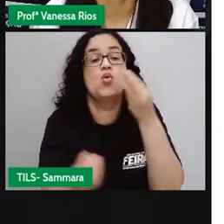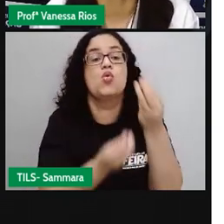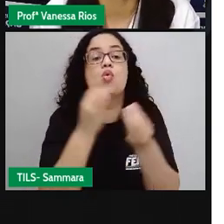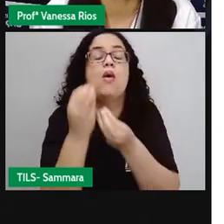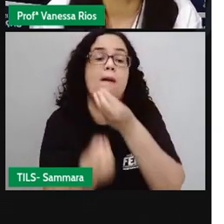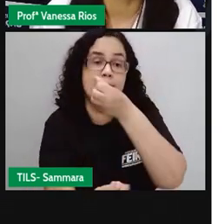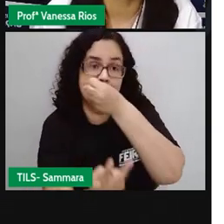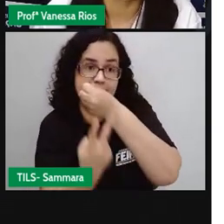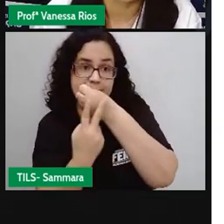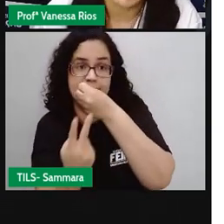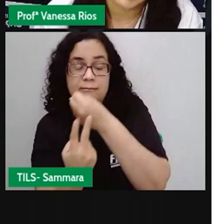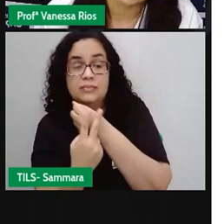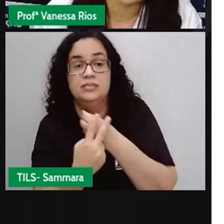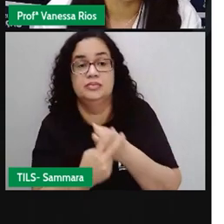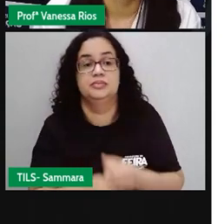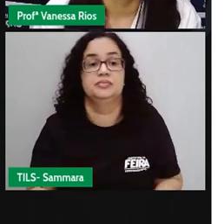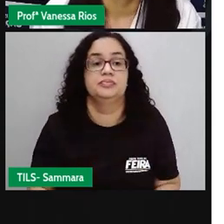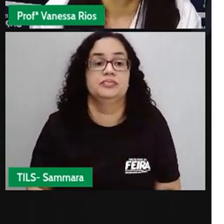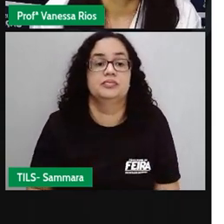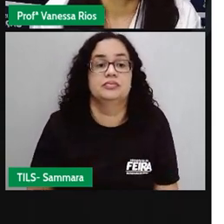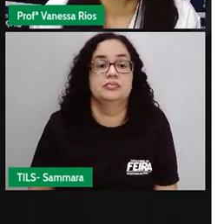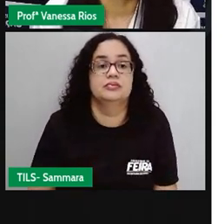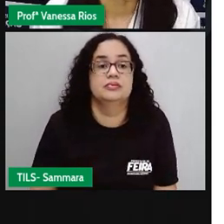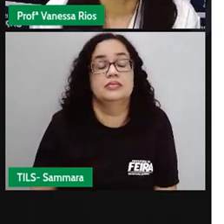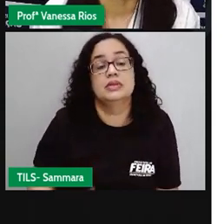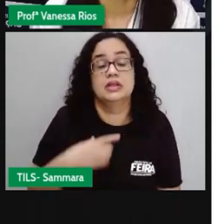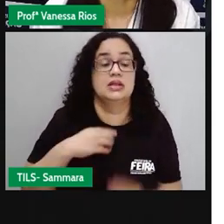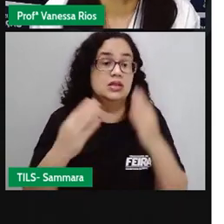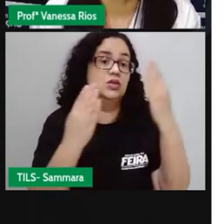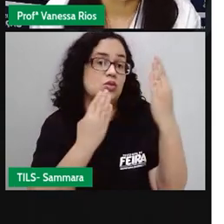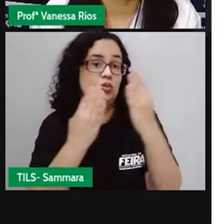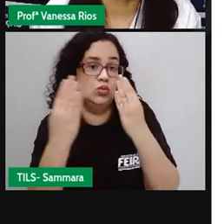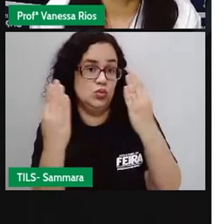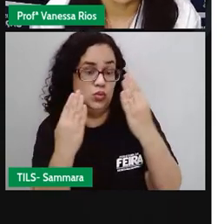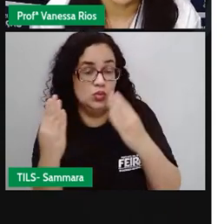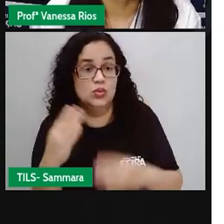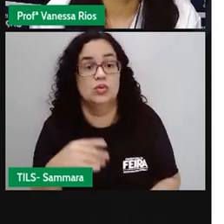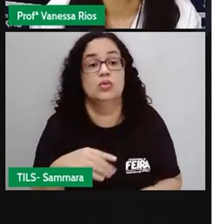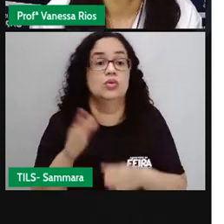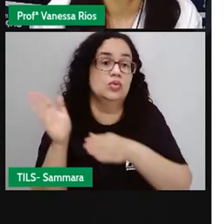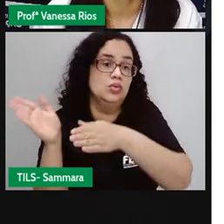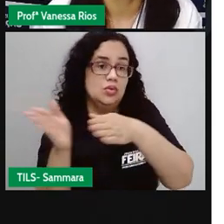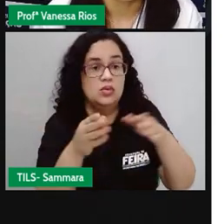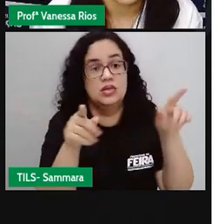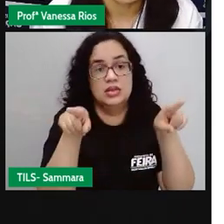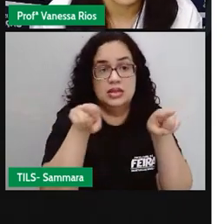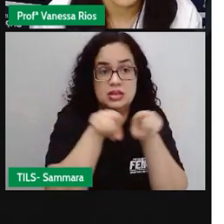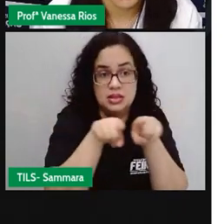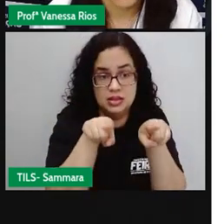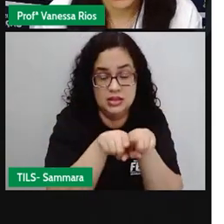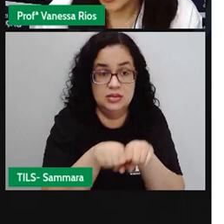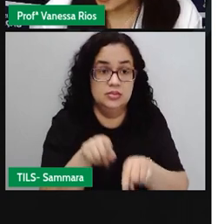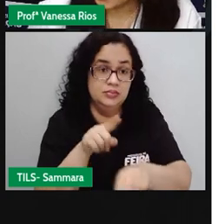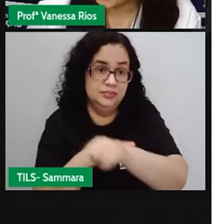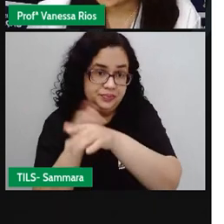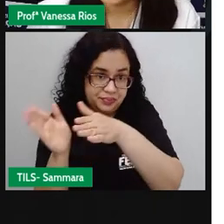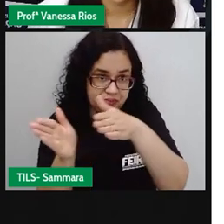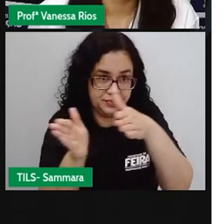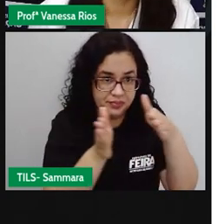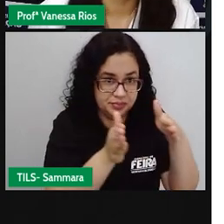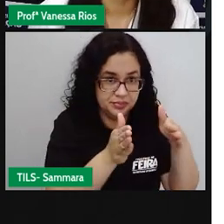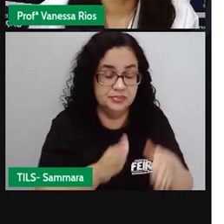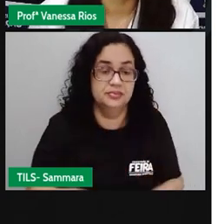os verbos vão ficar conjugados relacionados aí aos modos e também aos tempos